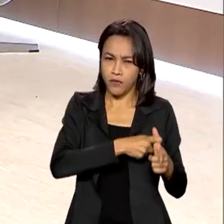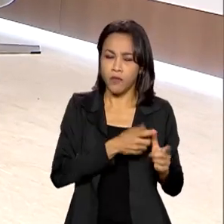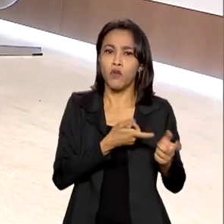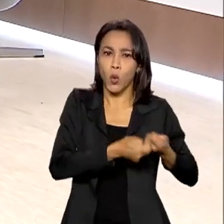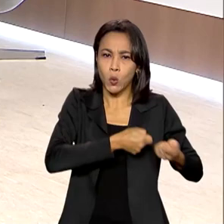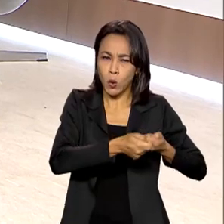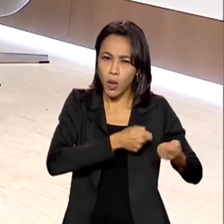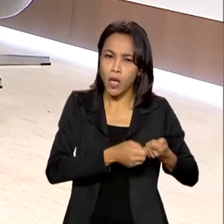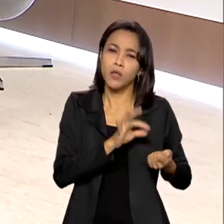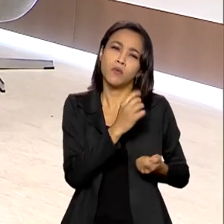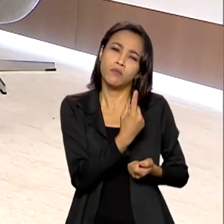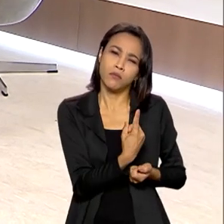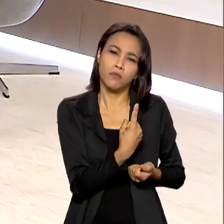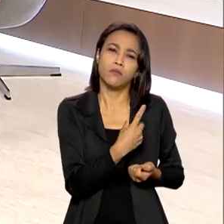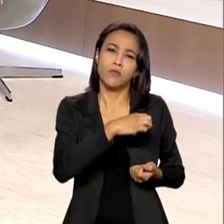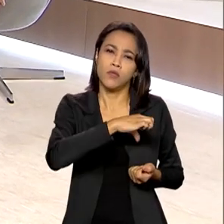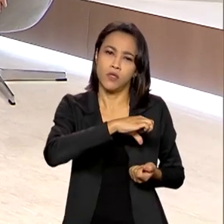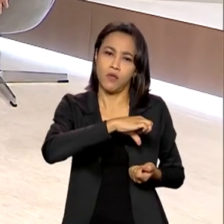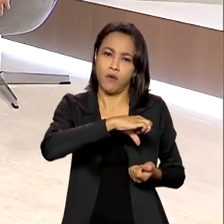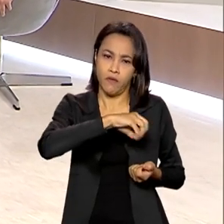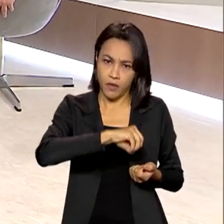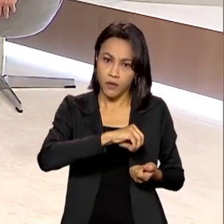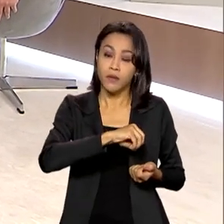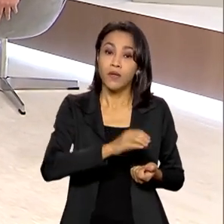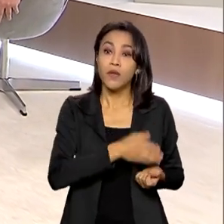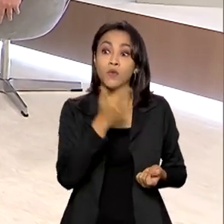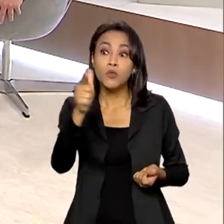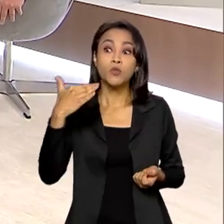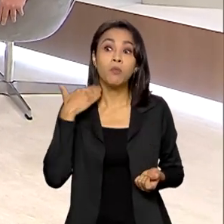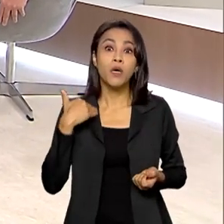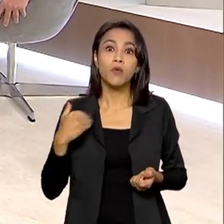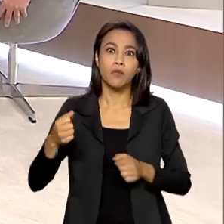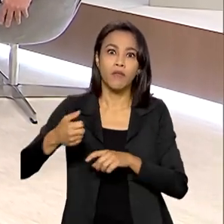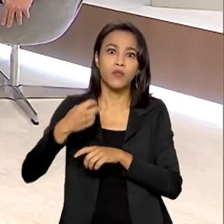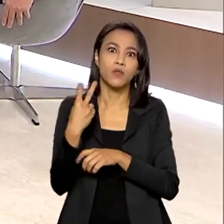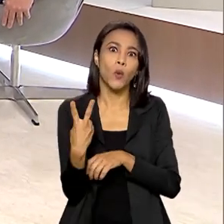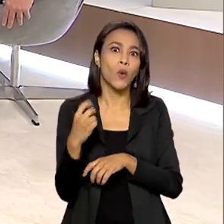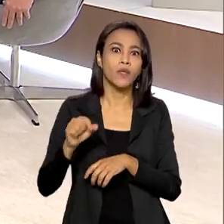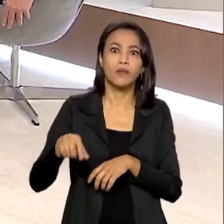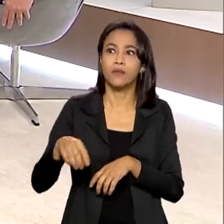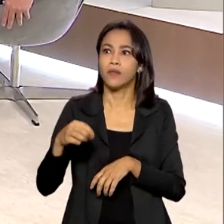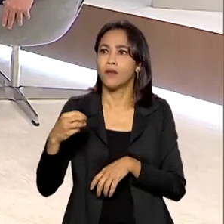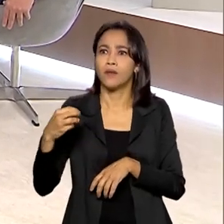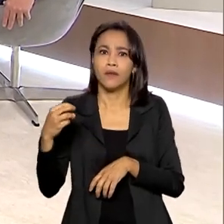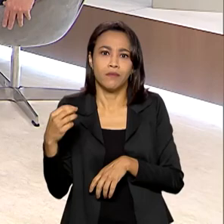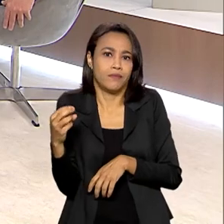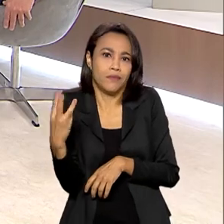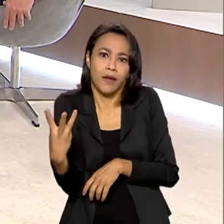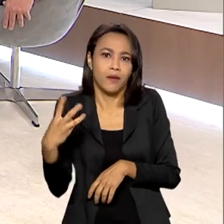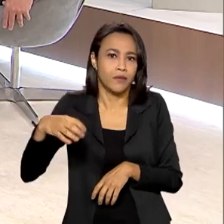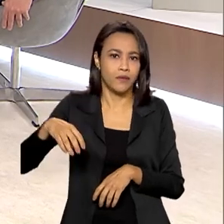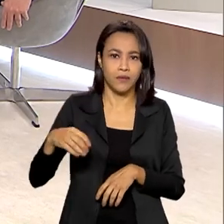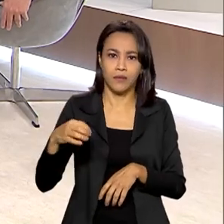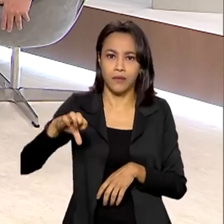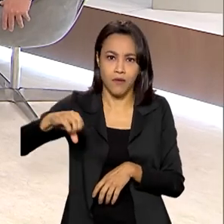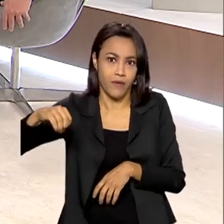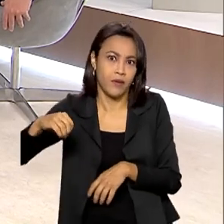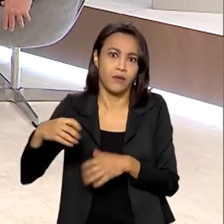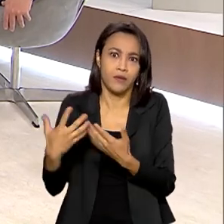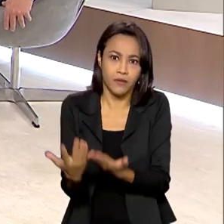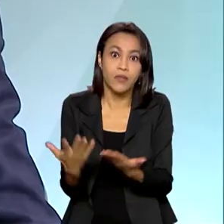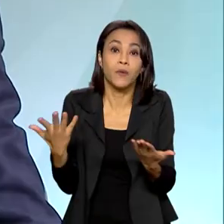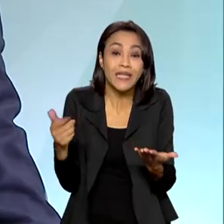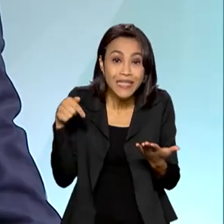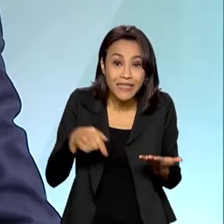controlada, em torno de 1,90, os bancos privados estavam em 2,90, 3,90, enfim. Isso é fruto de uma ação específica do